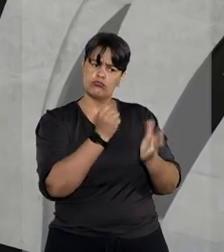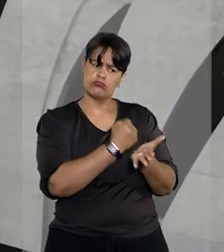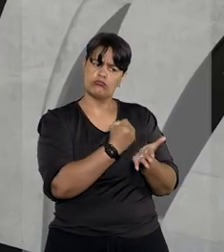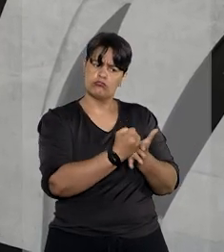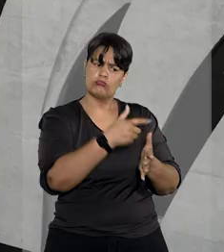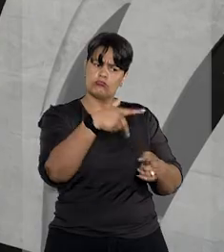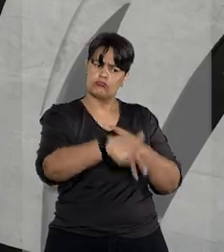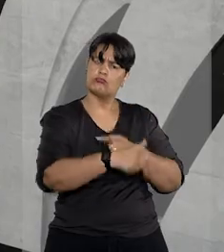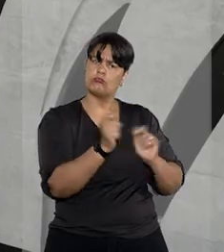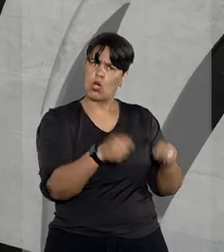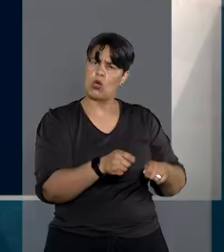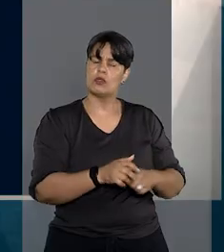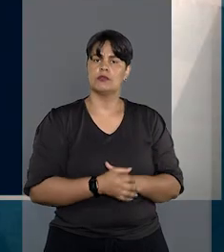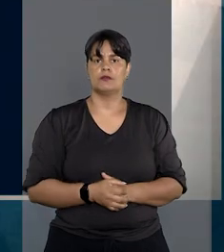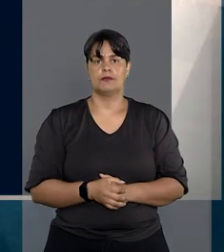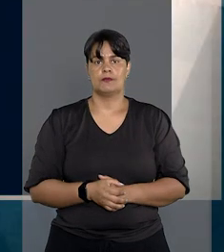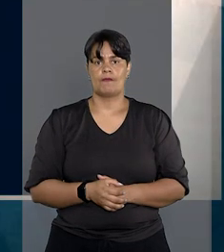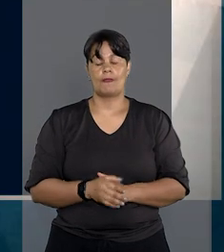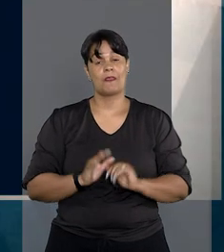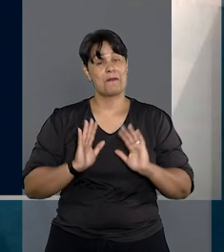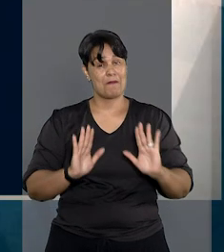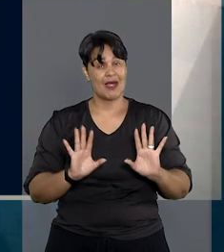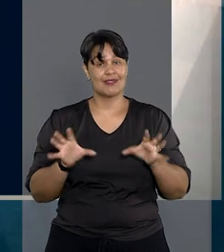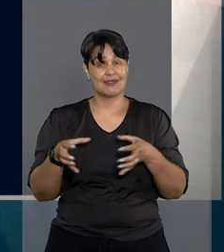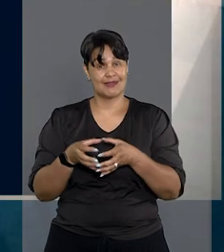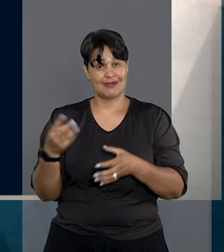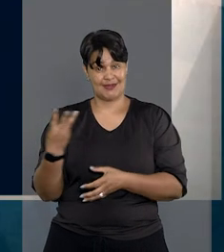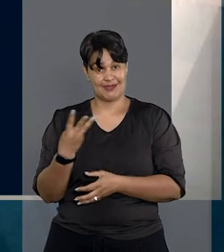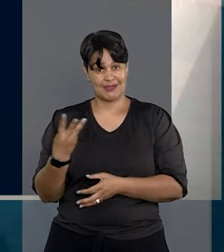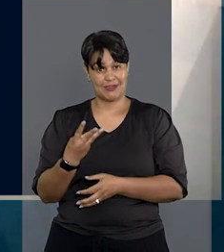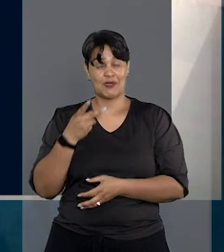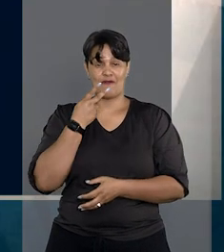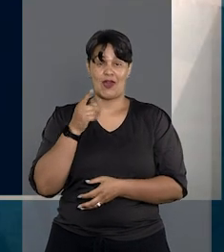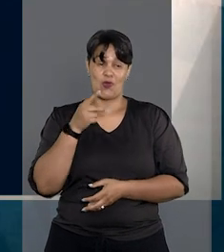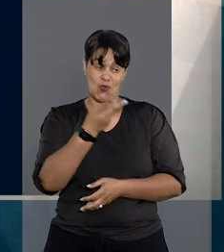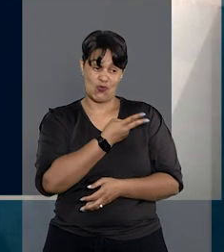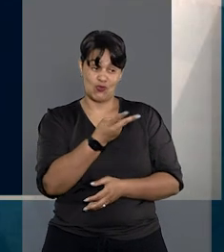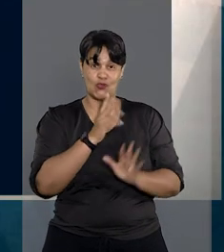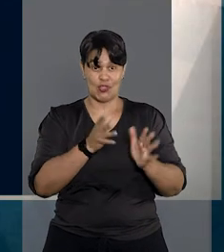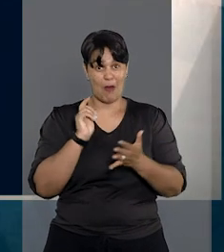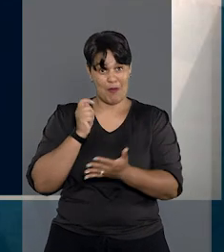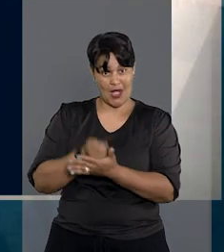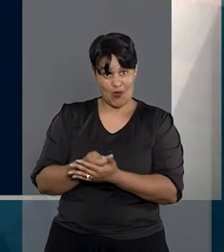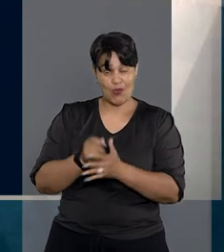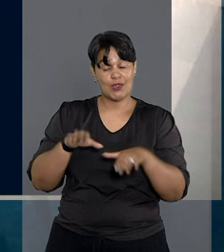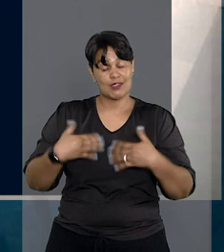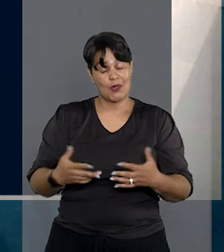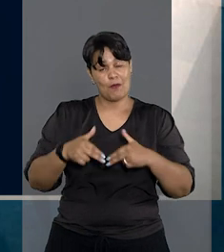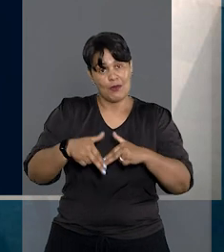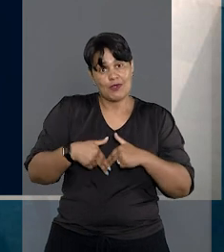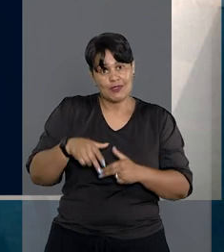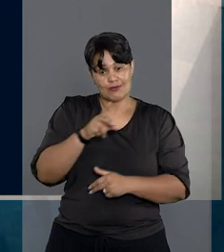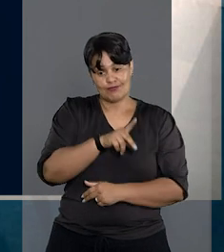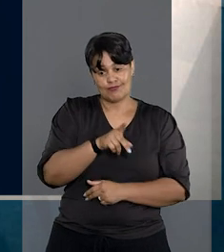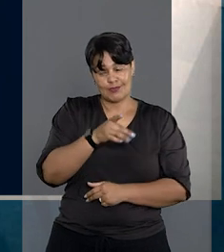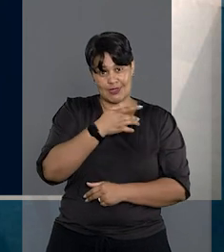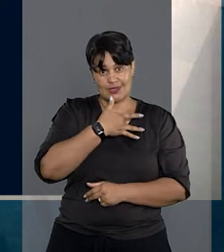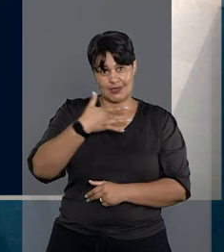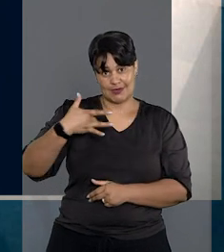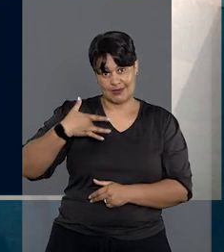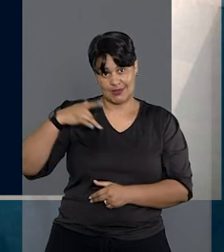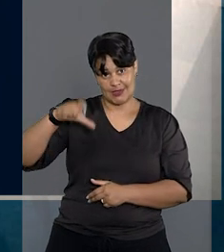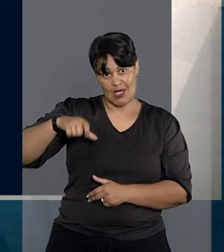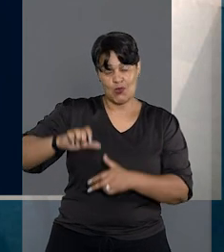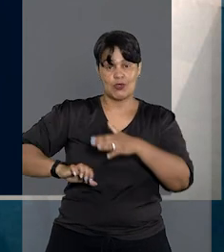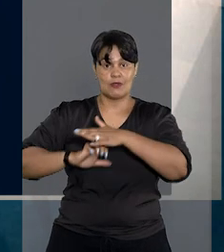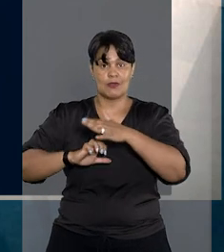pagamento durante a pandemia. Para a terceira turma, a boa-fé objetiva exige que as operadoras de plano de saúde atuem para